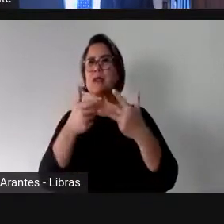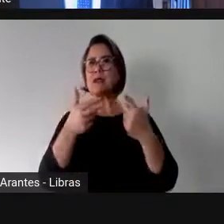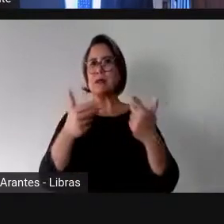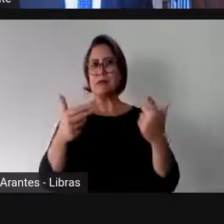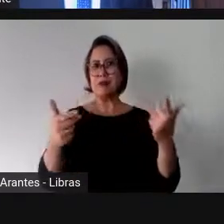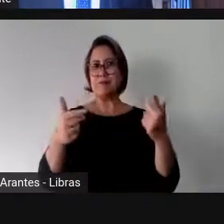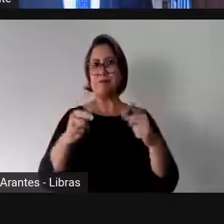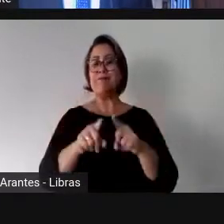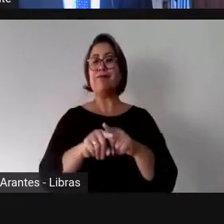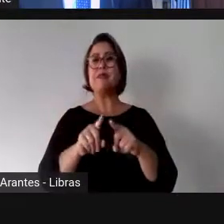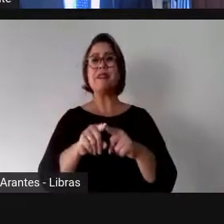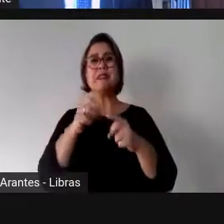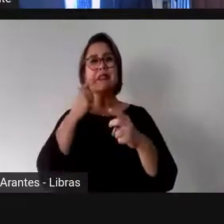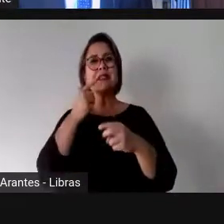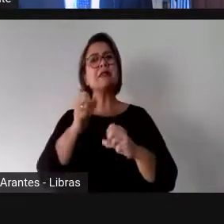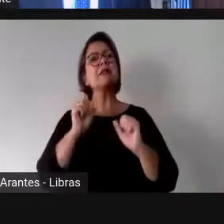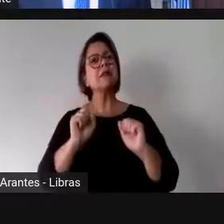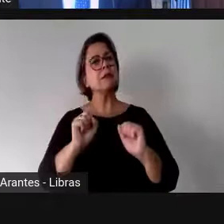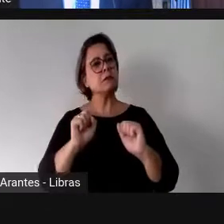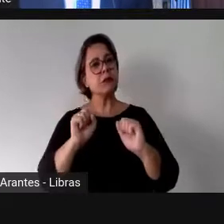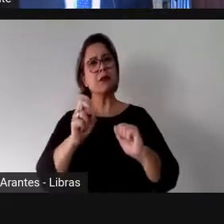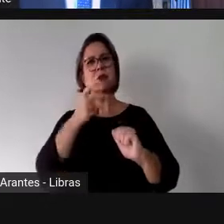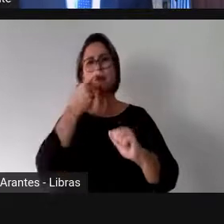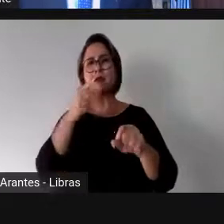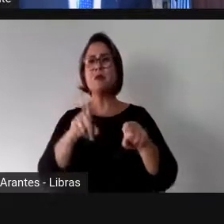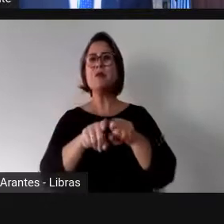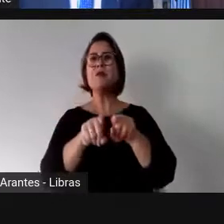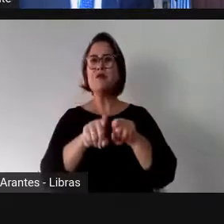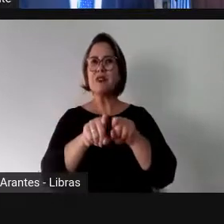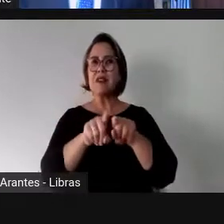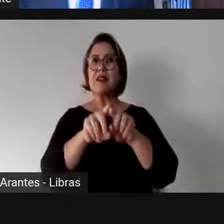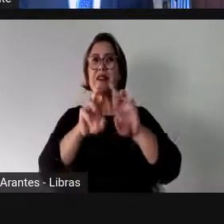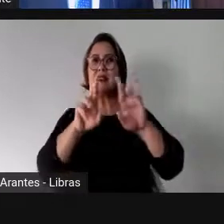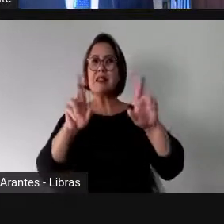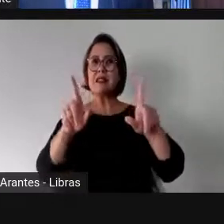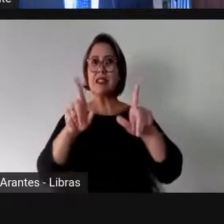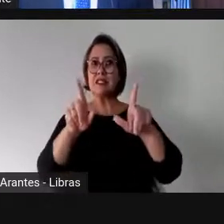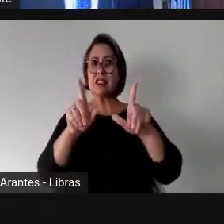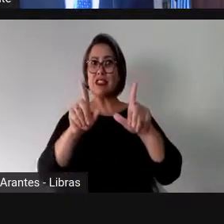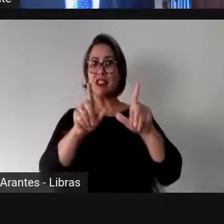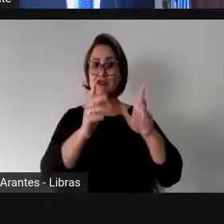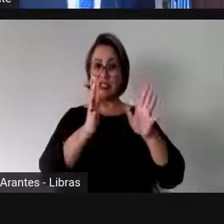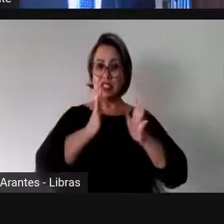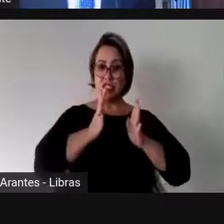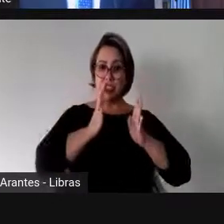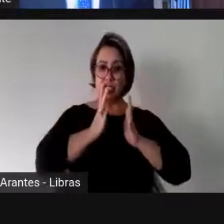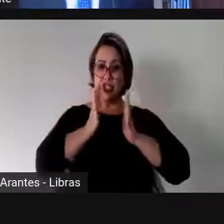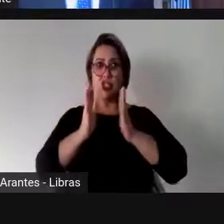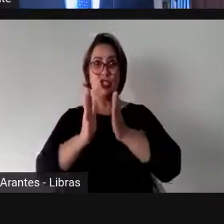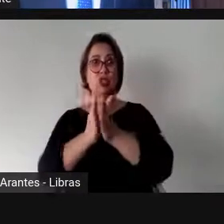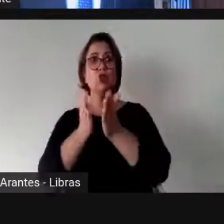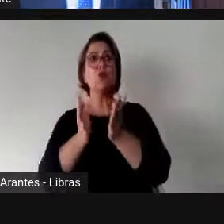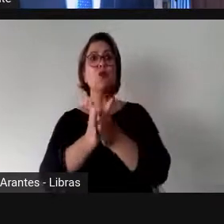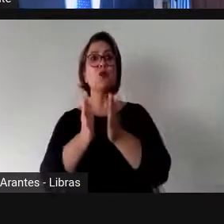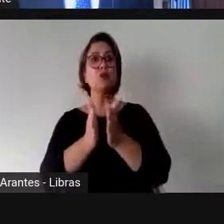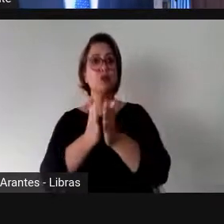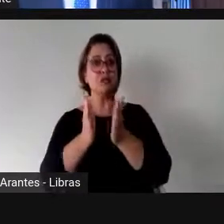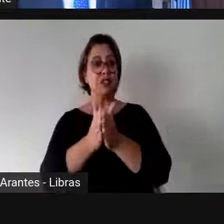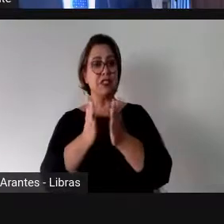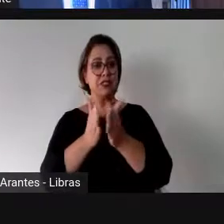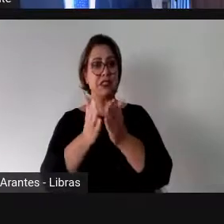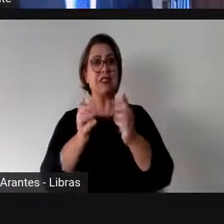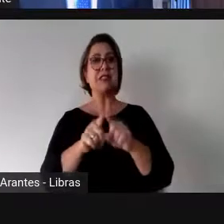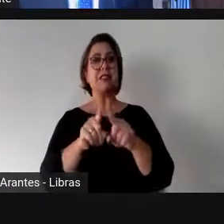nós podemos também falar, além de desigualdades sociais e econômicas, podemos falar também de profundas